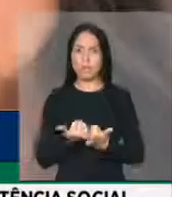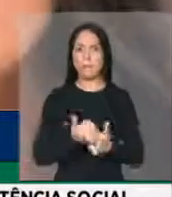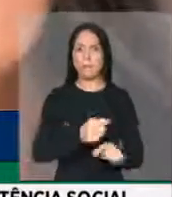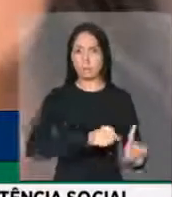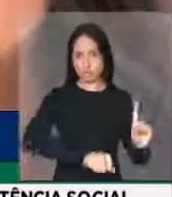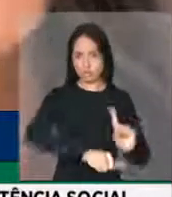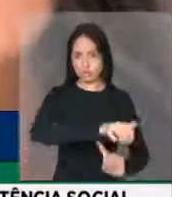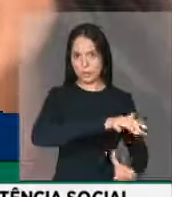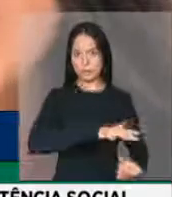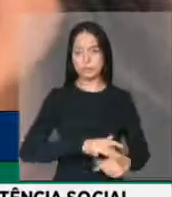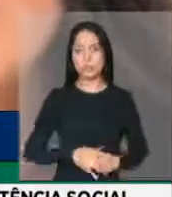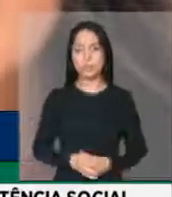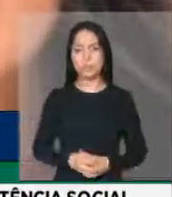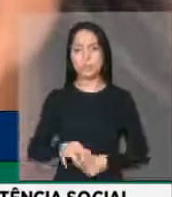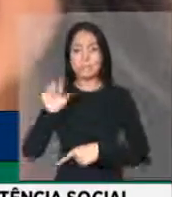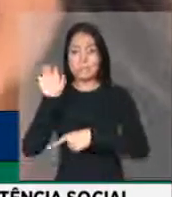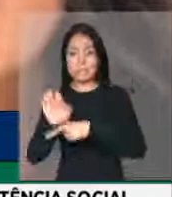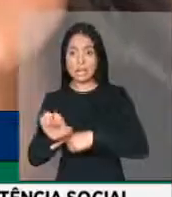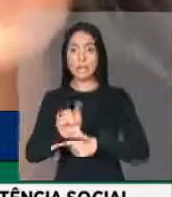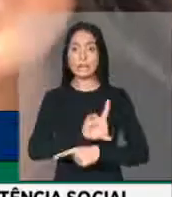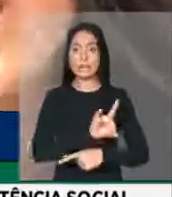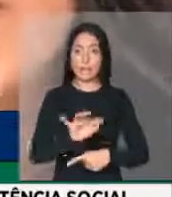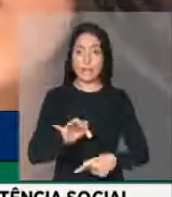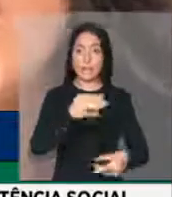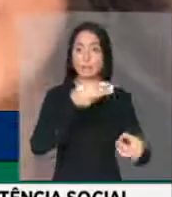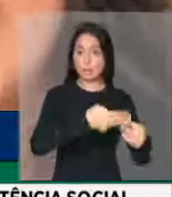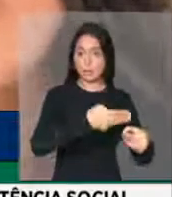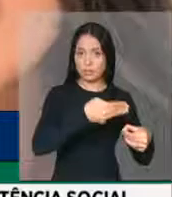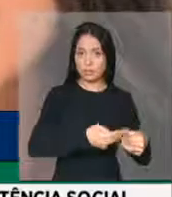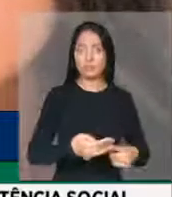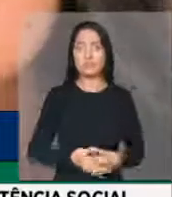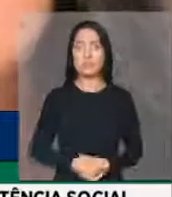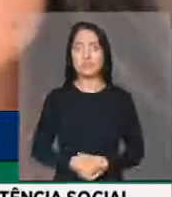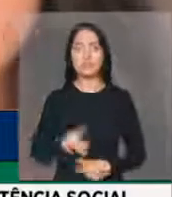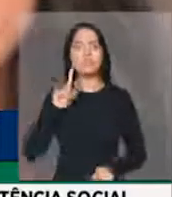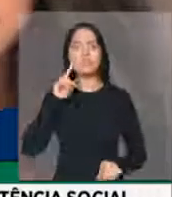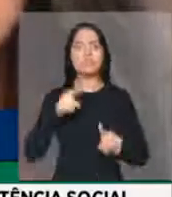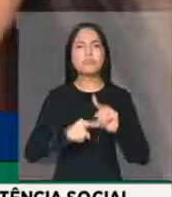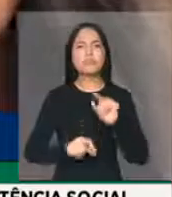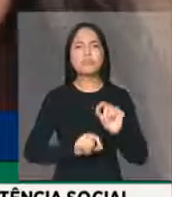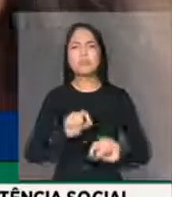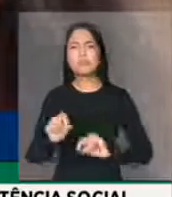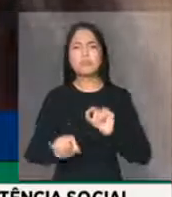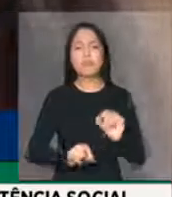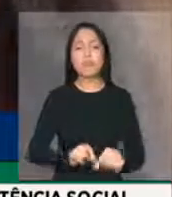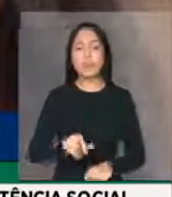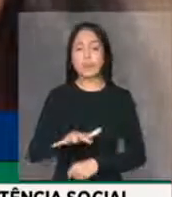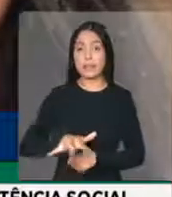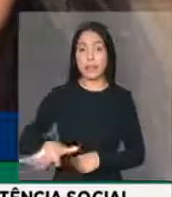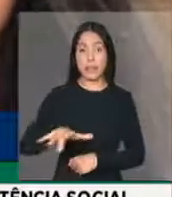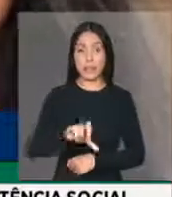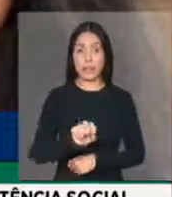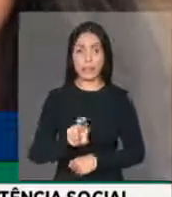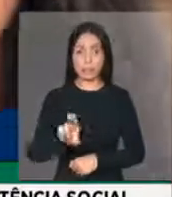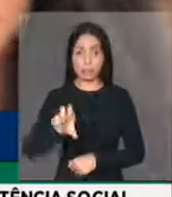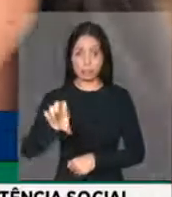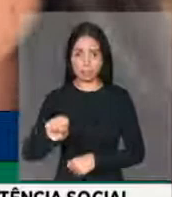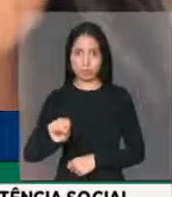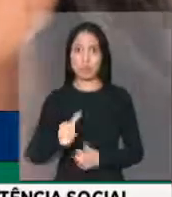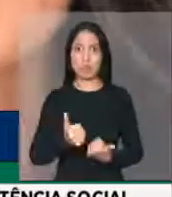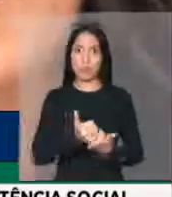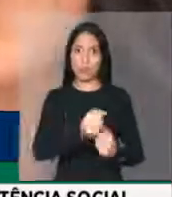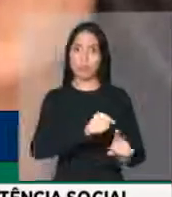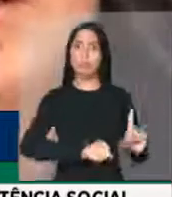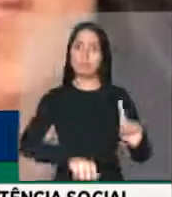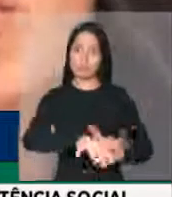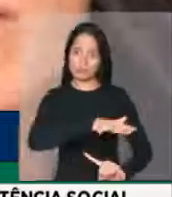social, no âmbito dos estados, do Distrito Federal e dos municípios, para fazer frente às necessidades do Sistema Único de Assistência Social,